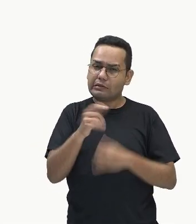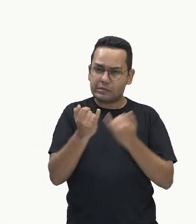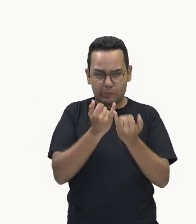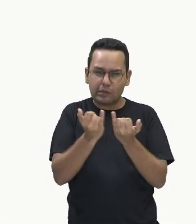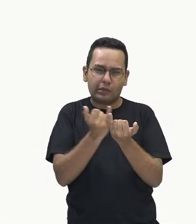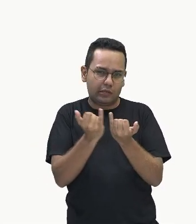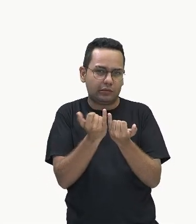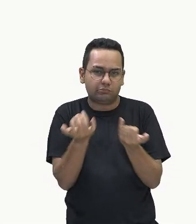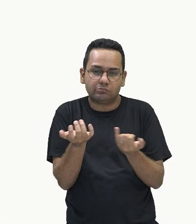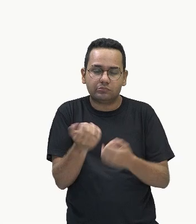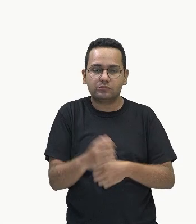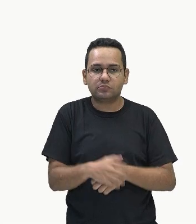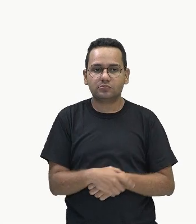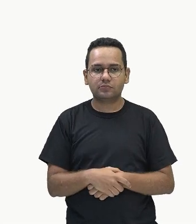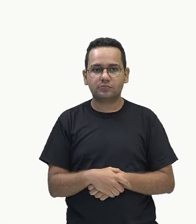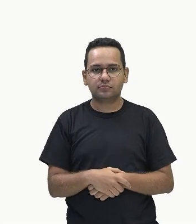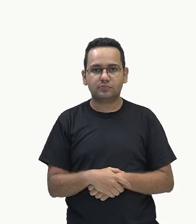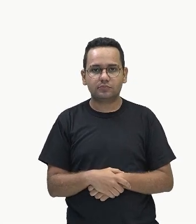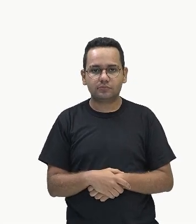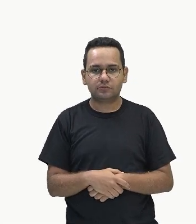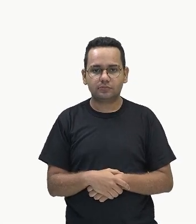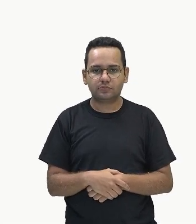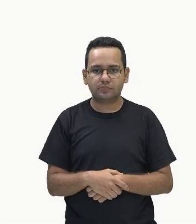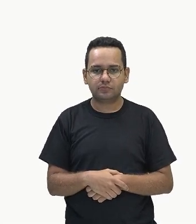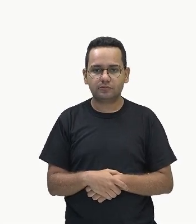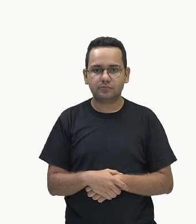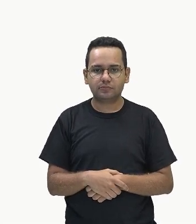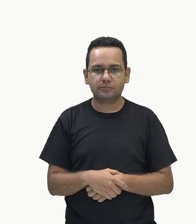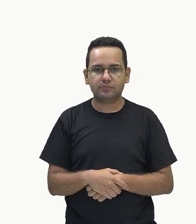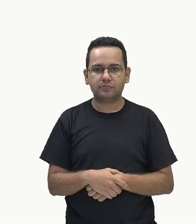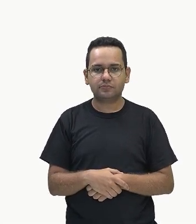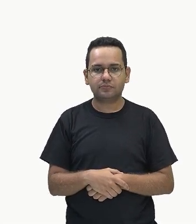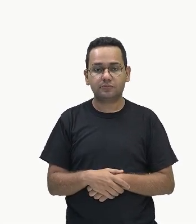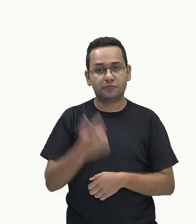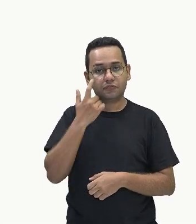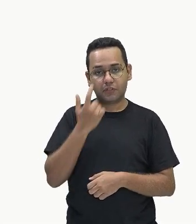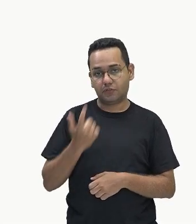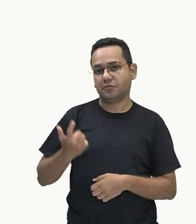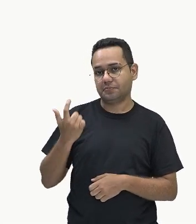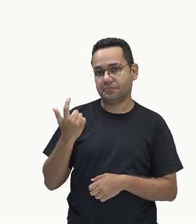a uma pizza. Imagina aqui que a gente tem, ó, uma pizza,